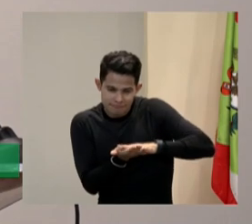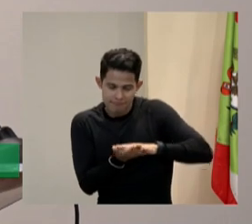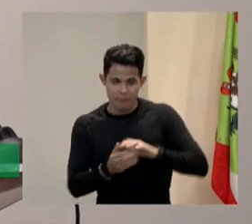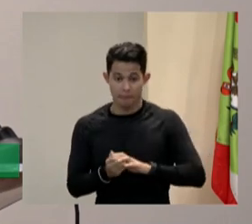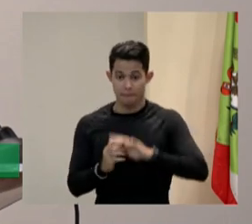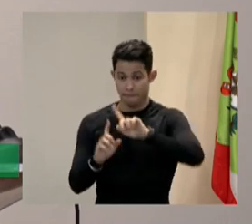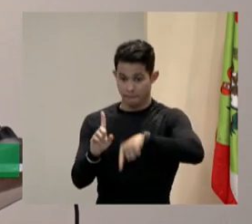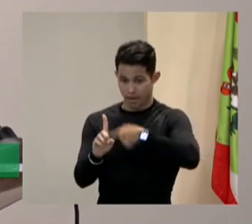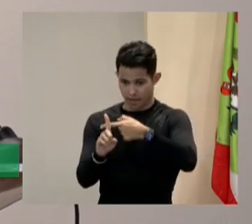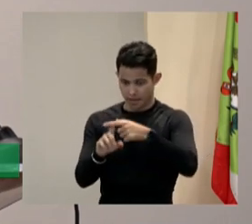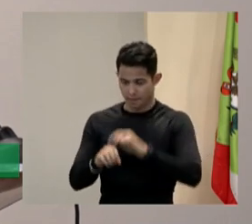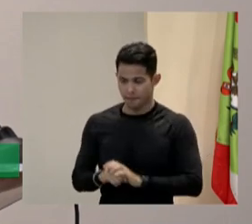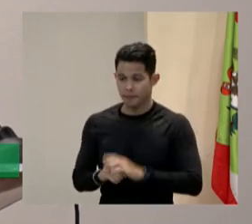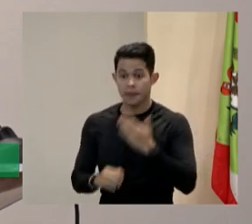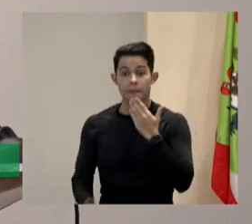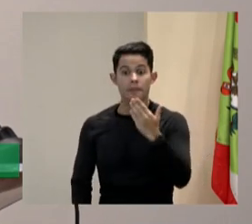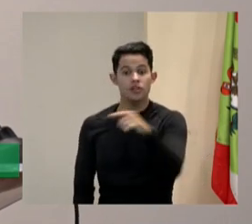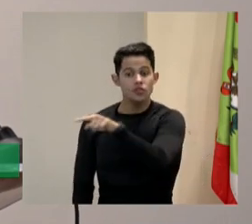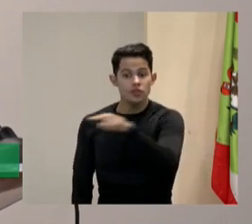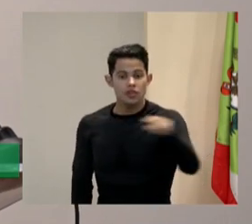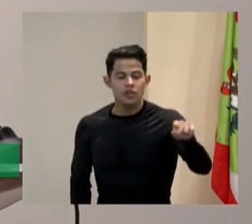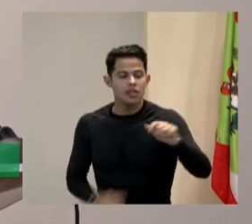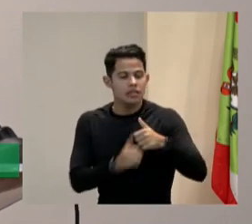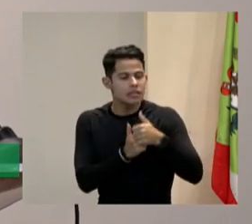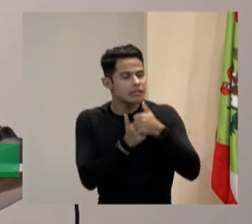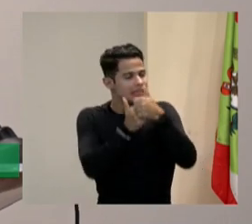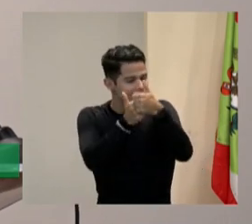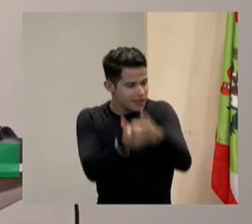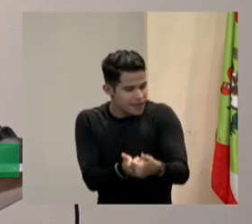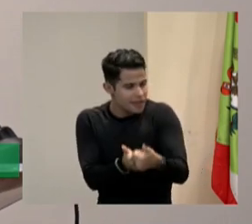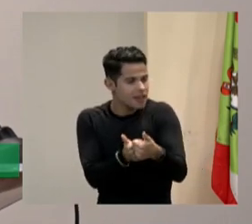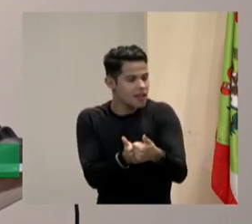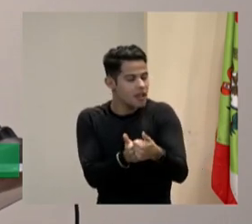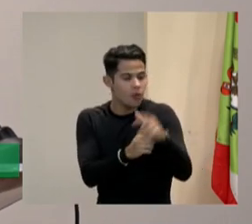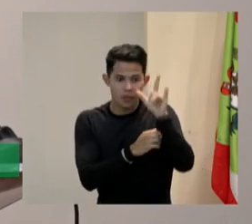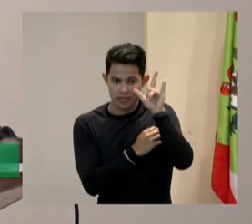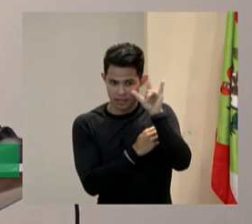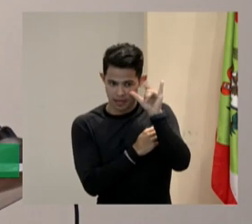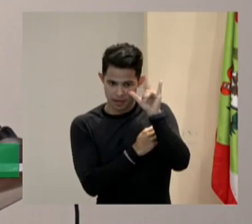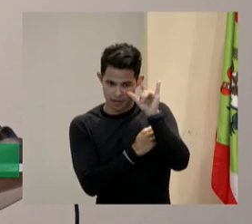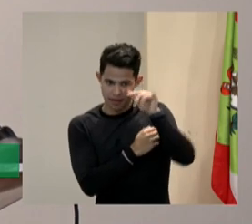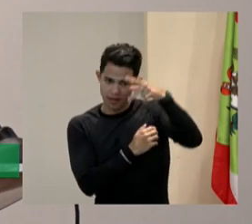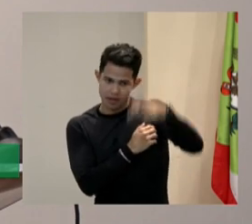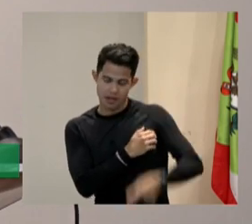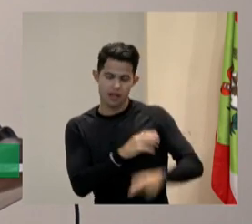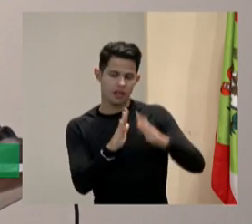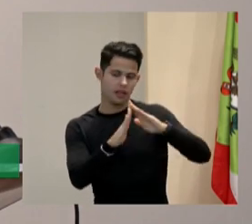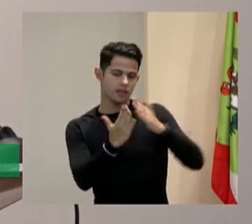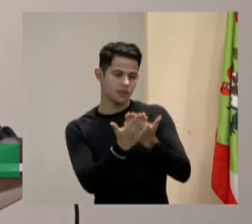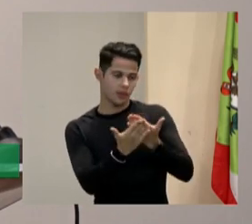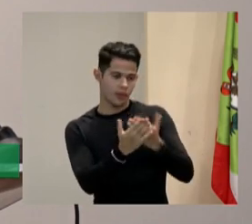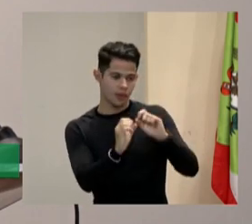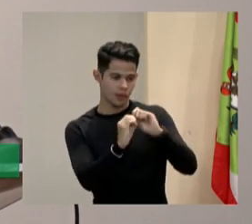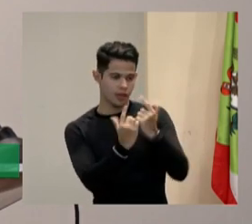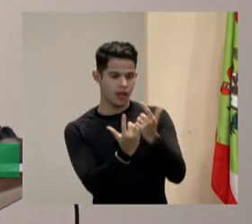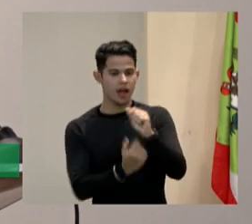gostaria de solicitar que todos seguissem o Instagram da Escola do Legislativo, que é